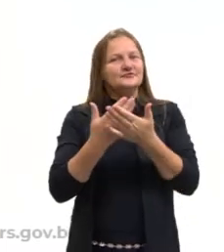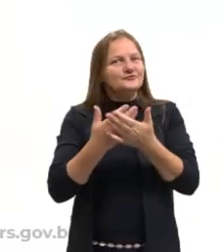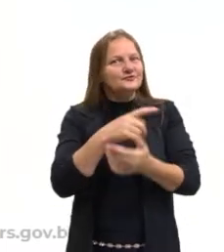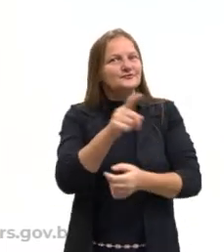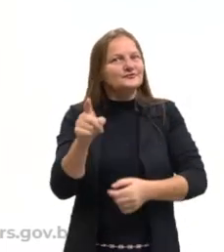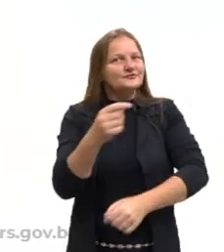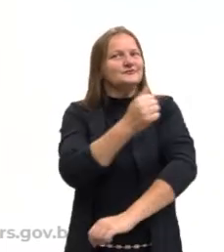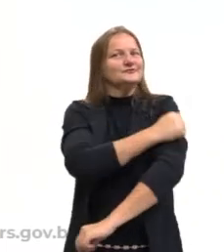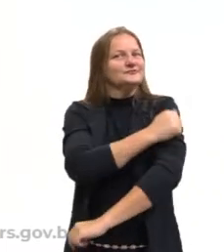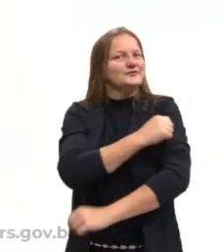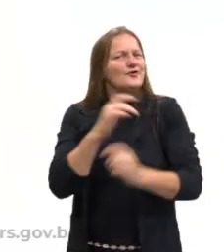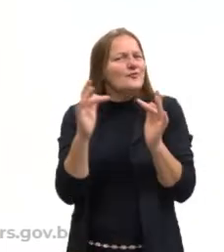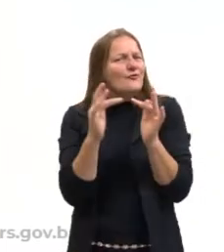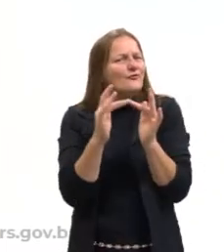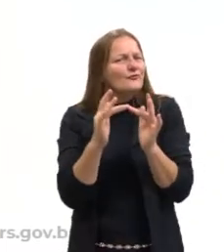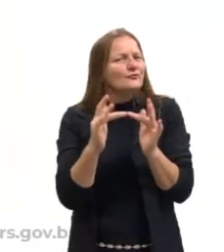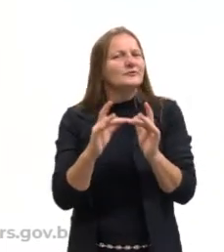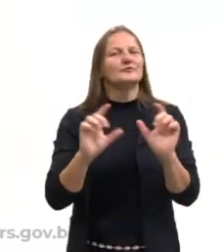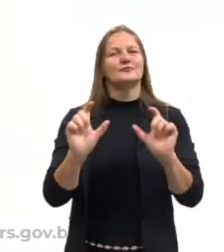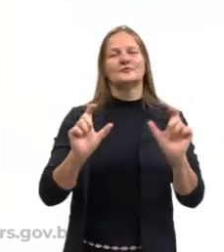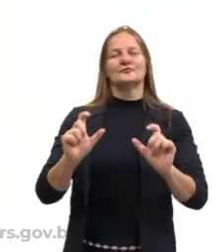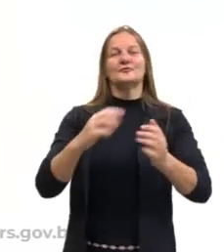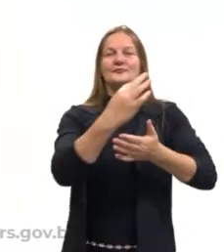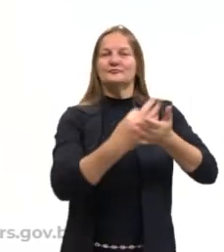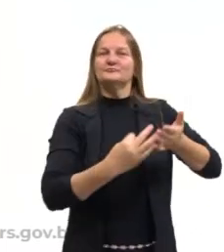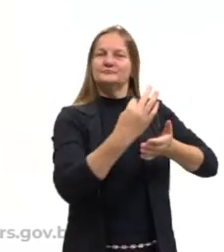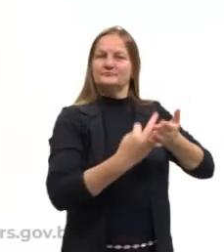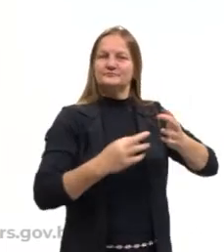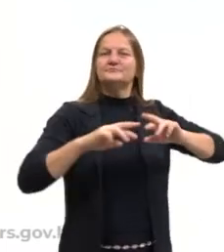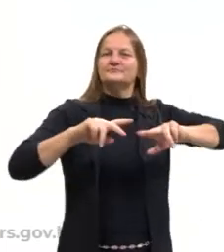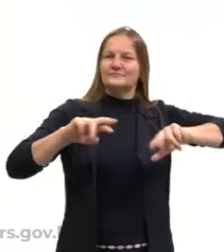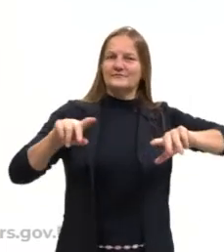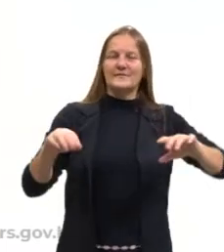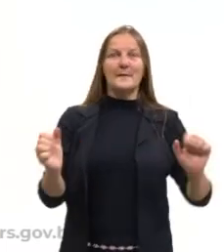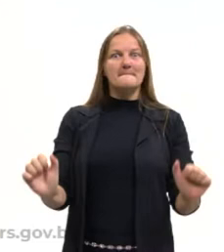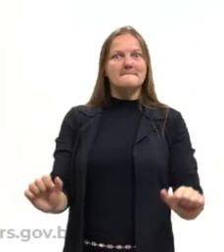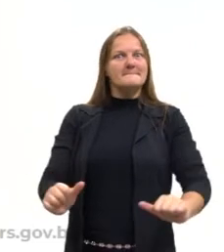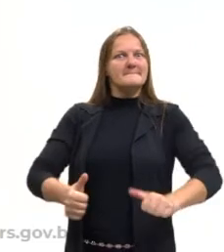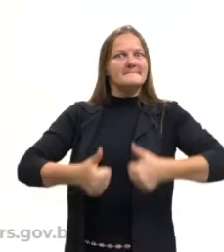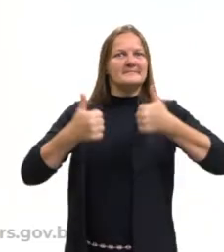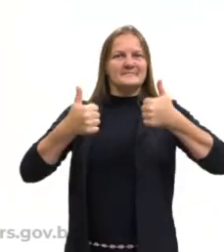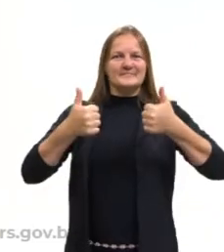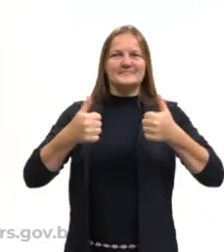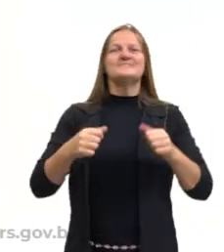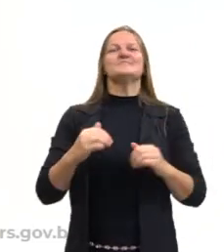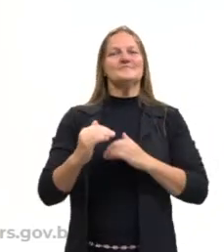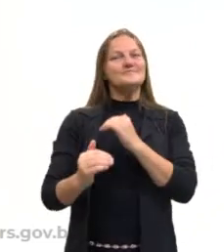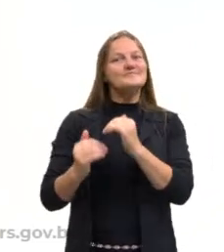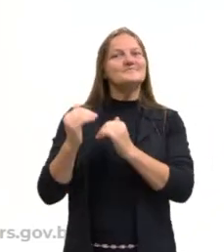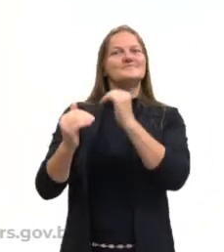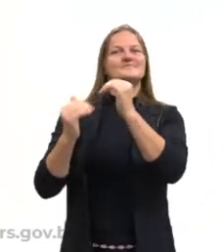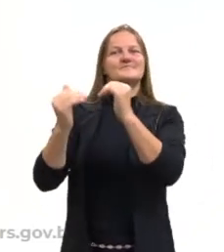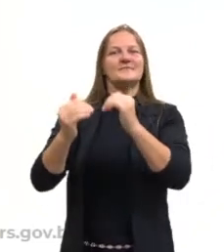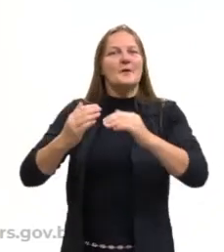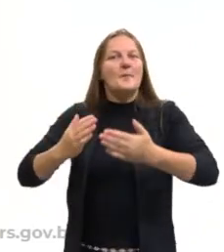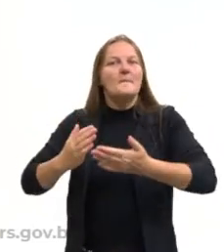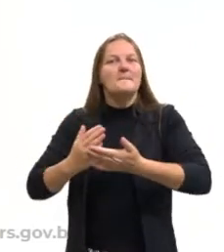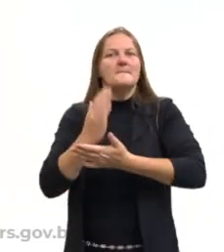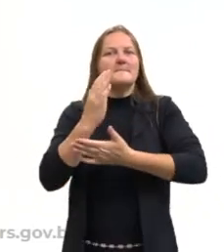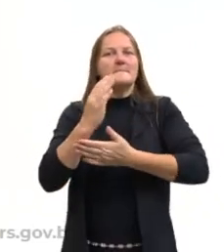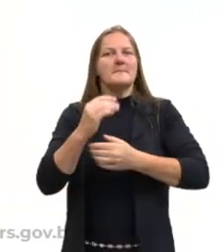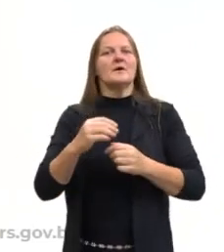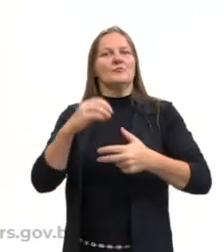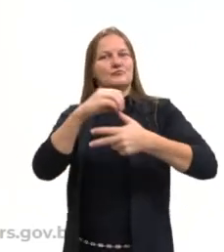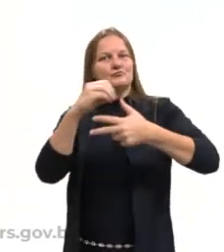contato, quanto mais textos diversificados, muito melhor será, então, para essa nova formação, para essa